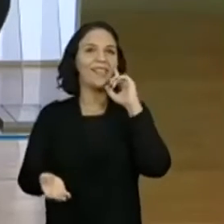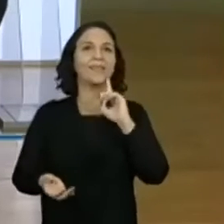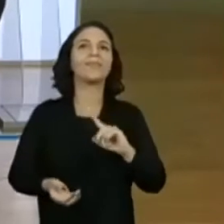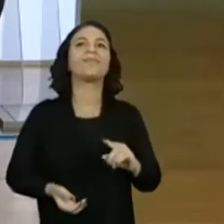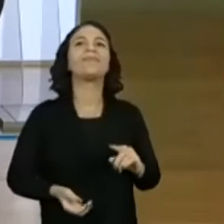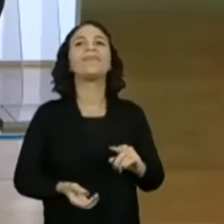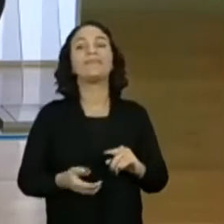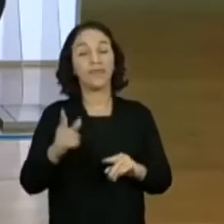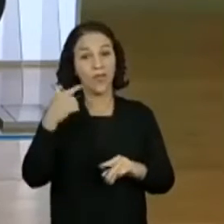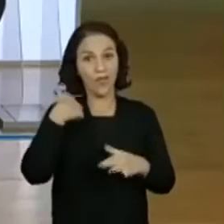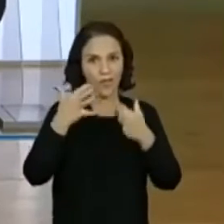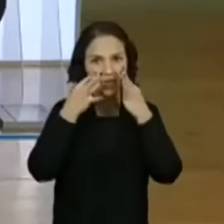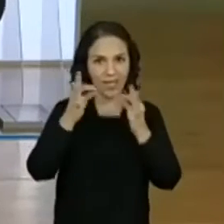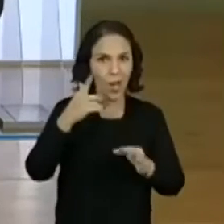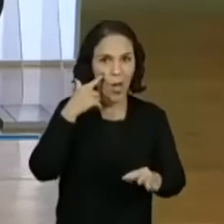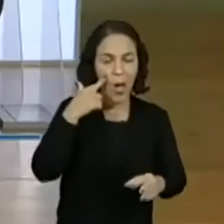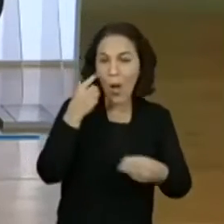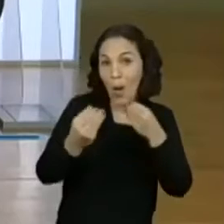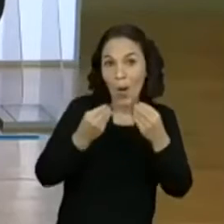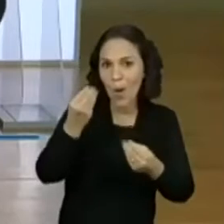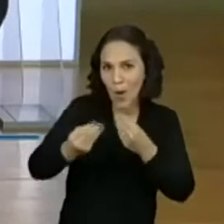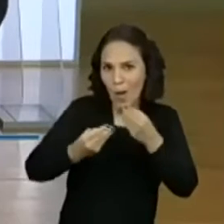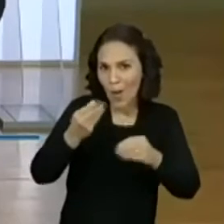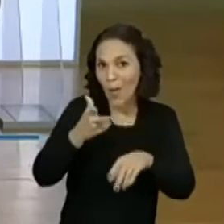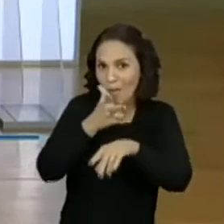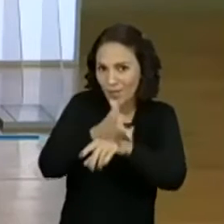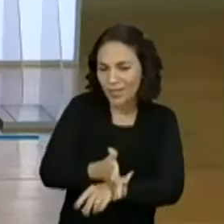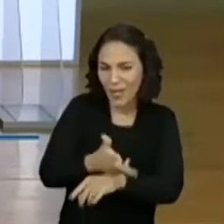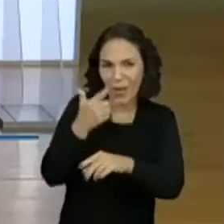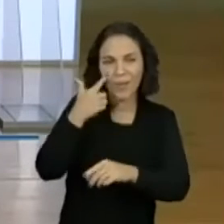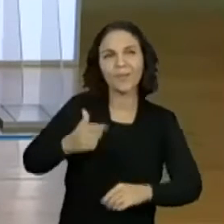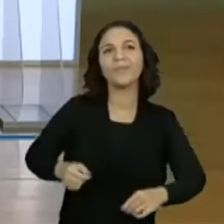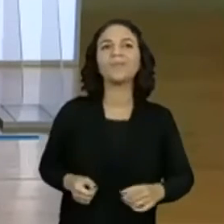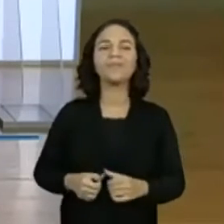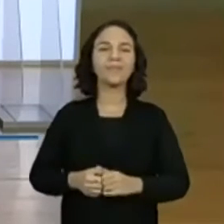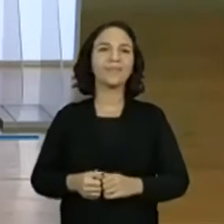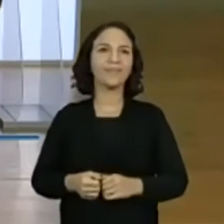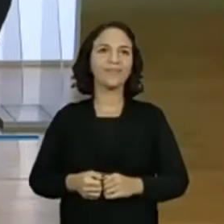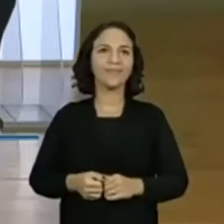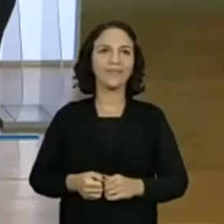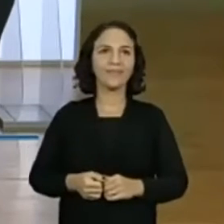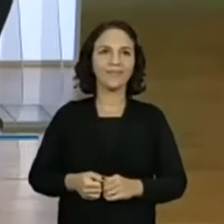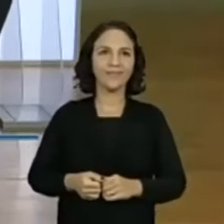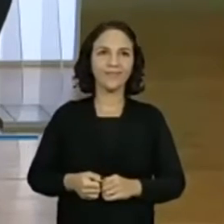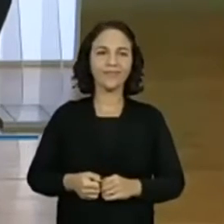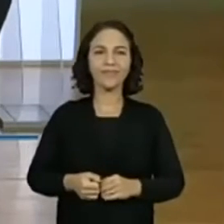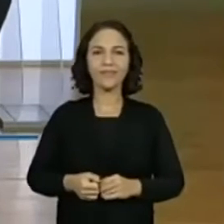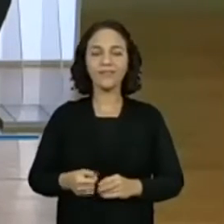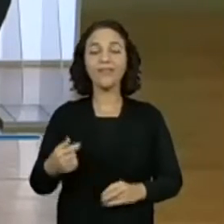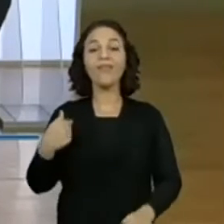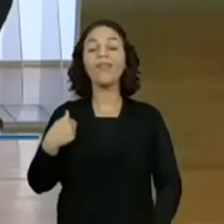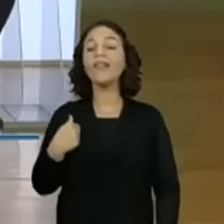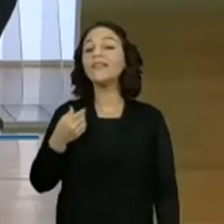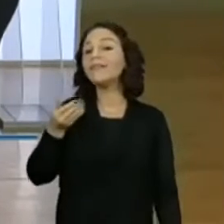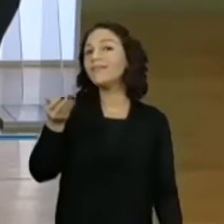Vamos aí, eu vou ficar atenta aqui. Vamos Ela vai mostrar na câmera para vocês, hein? Olha. Eu fazia assim.